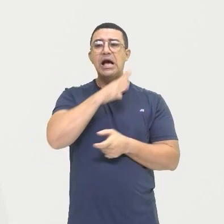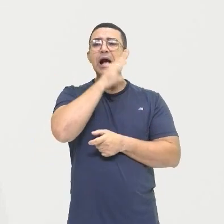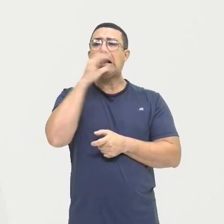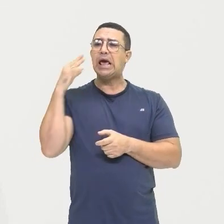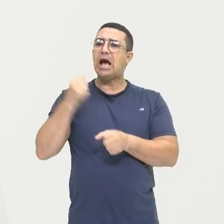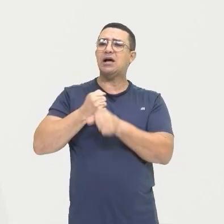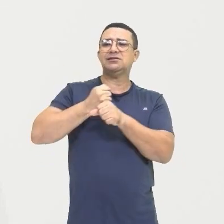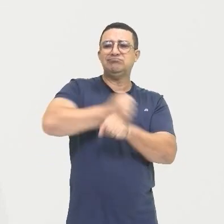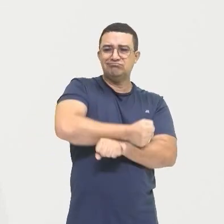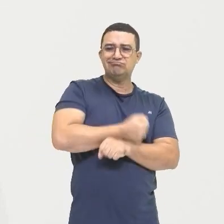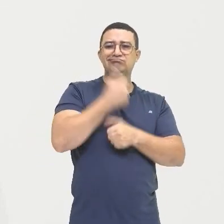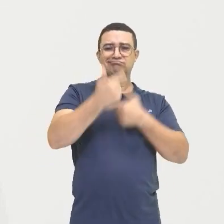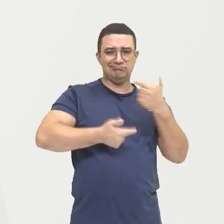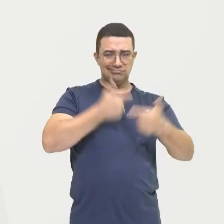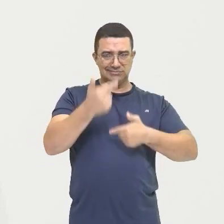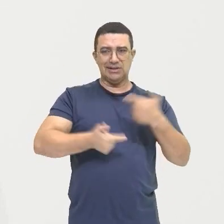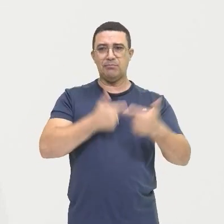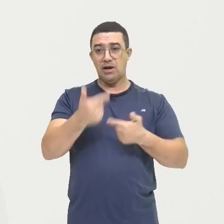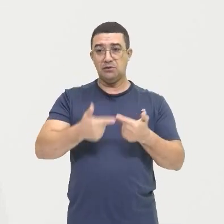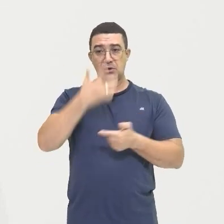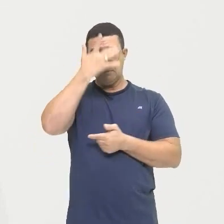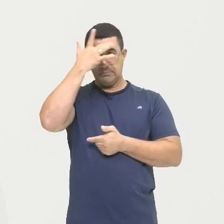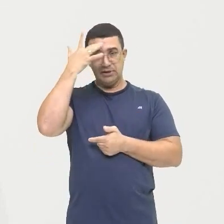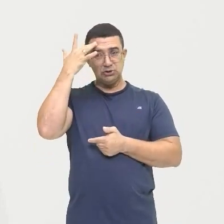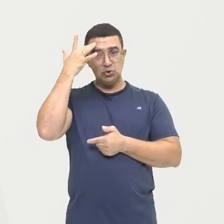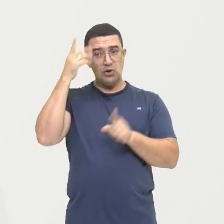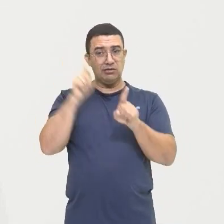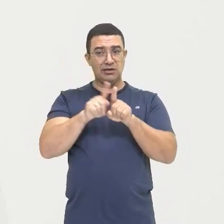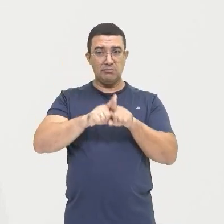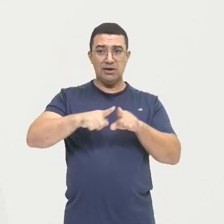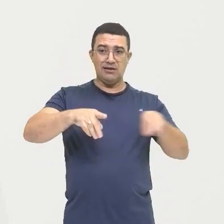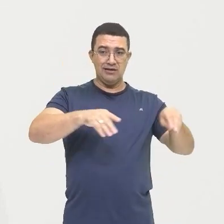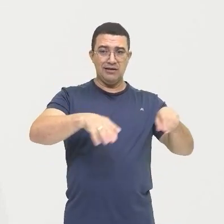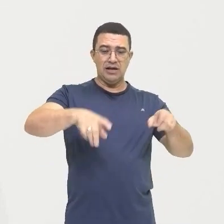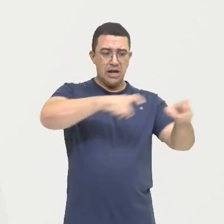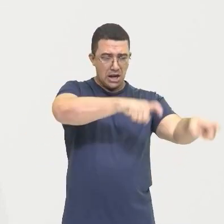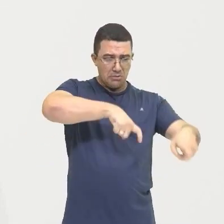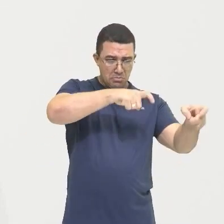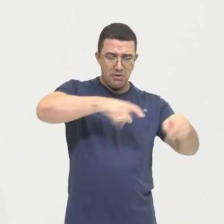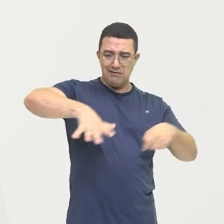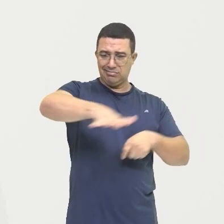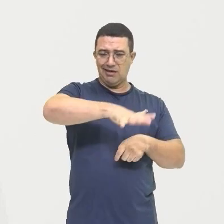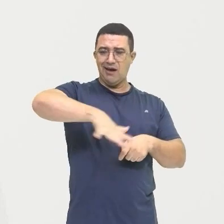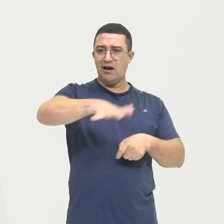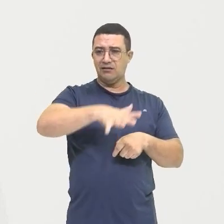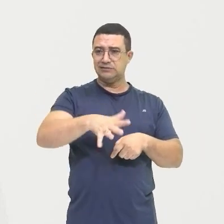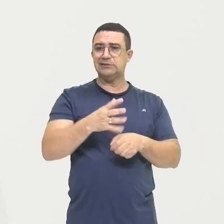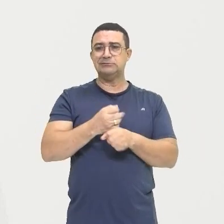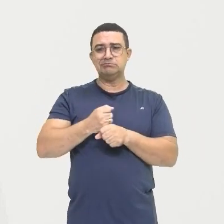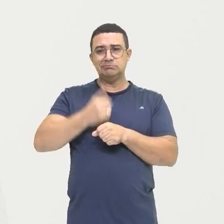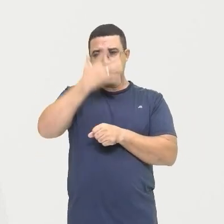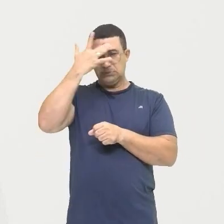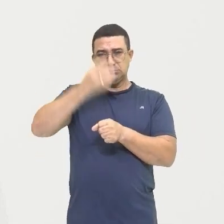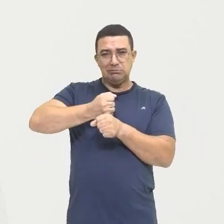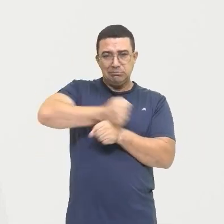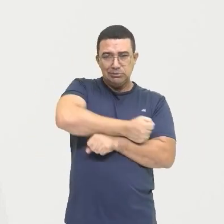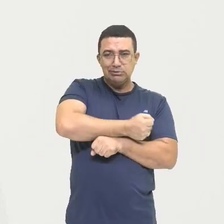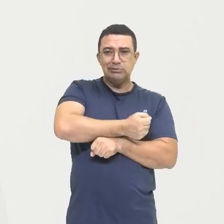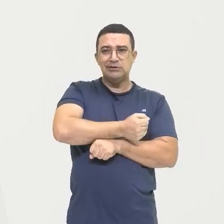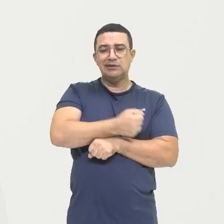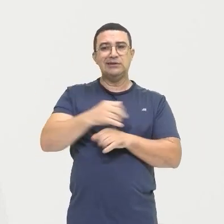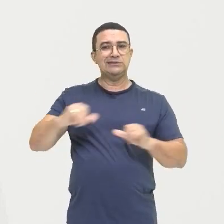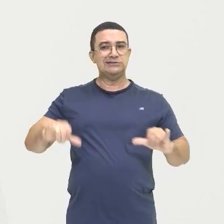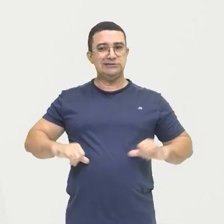exploração também do trabalhador Que ficam aí nessas terras Como a gente pode observar aí na imagem A gente tem uma criança trabalhando